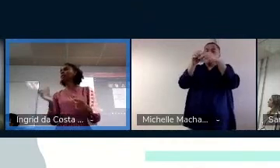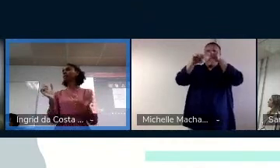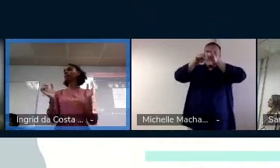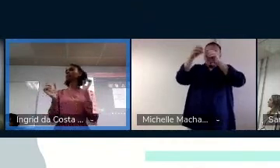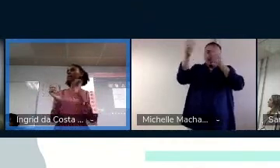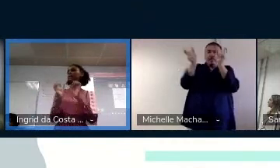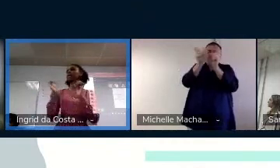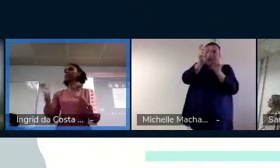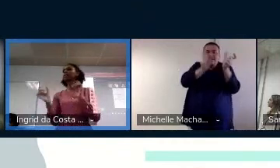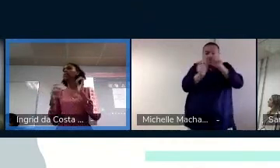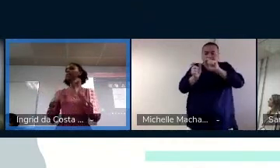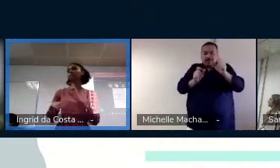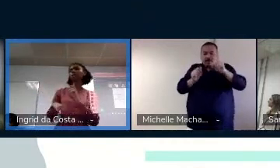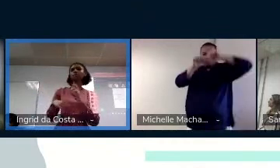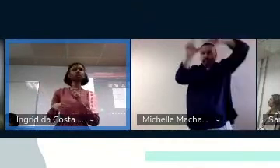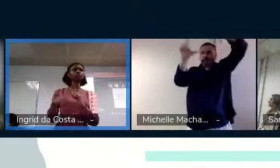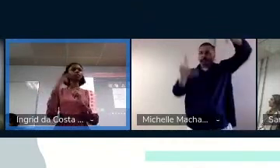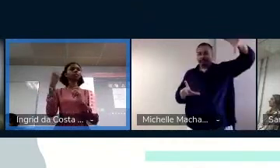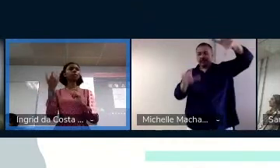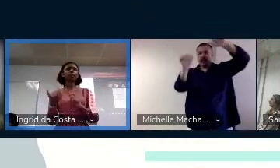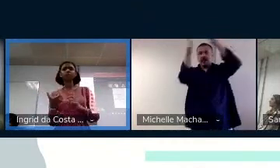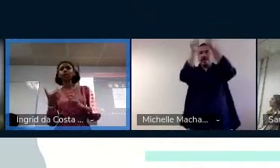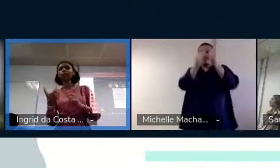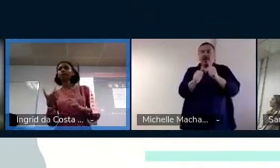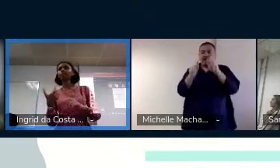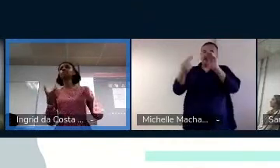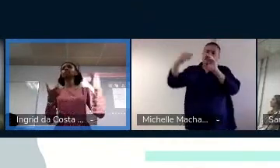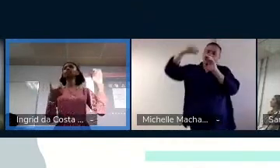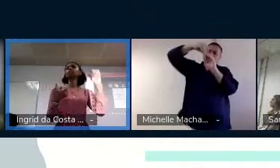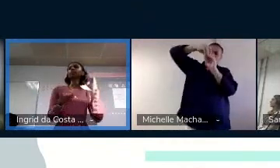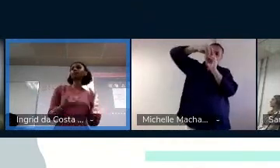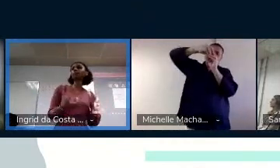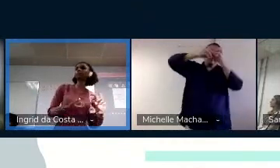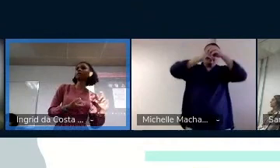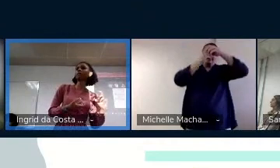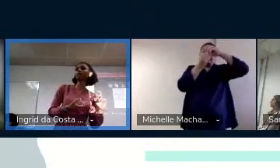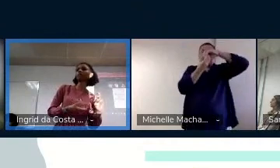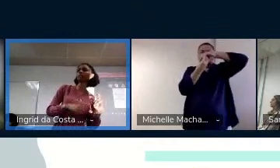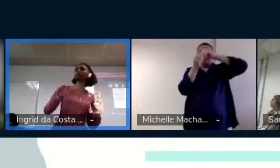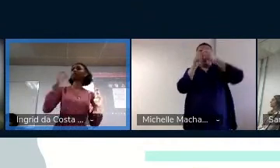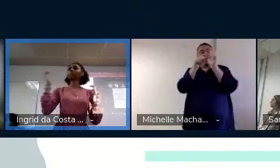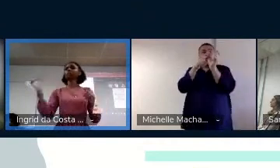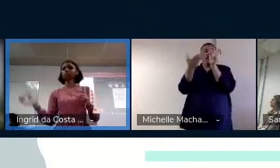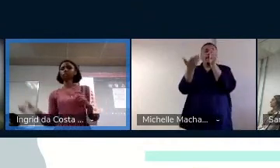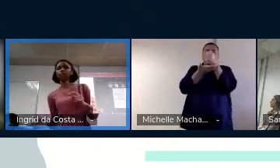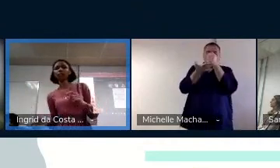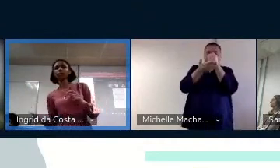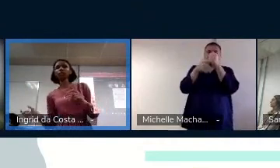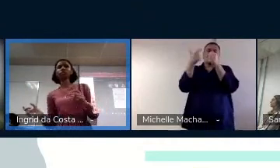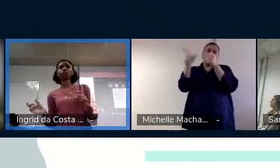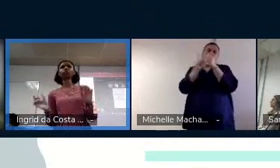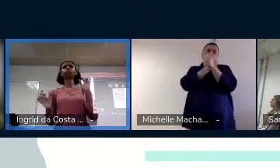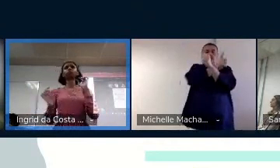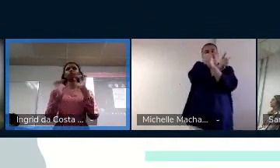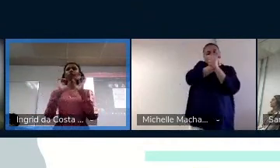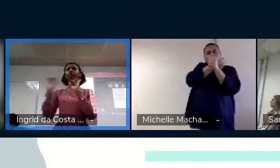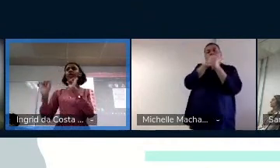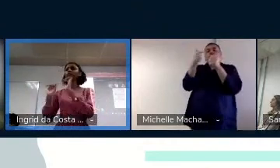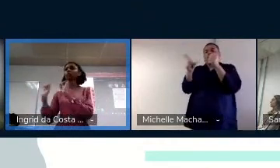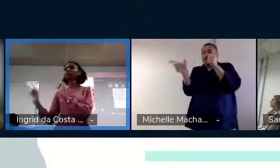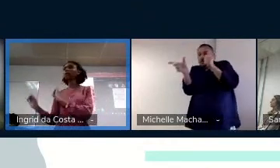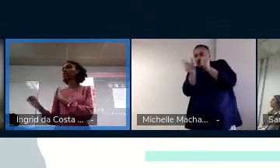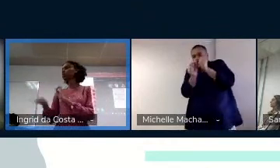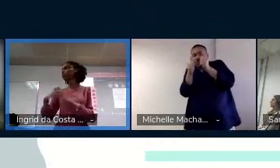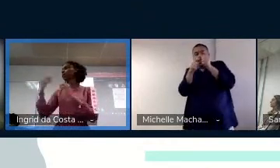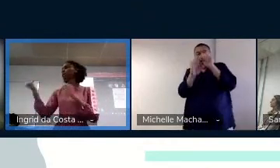derivar uma palavra, é como se você estivesse encaixando pecinhas. Tem uma peça que é a base, tem uma peça que é o prefixo, tem outra peça que é o sufixo, e você